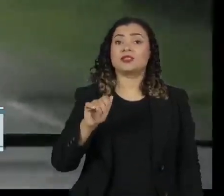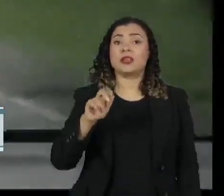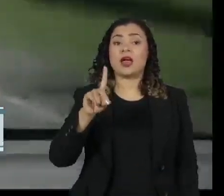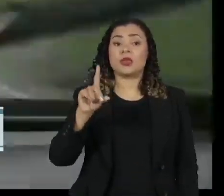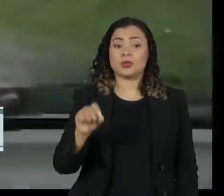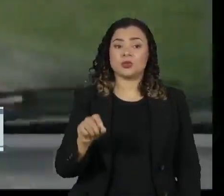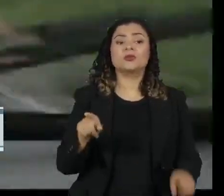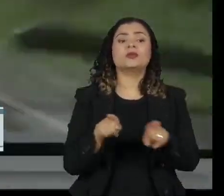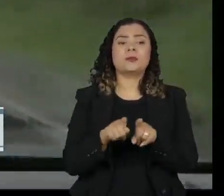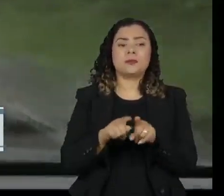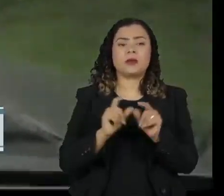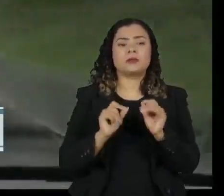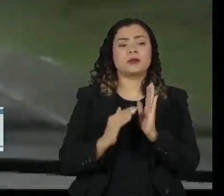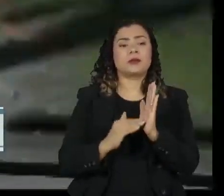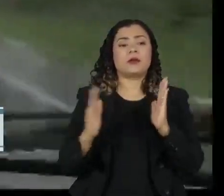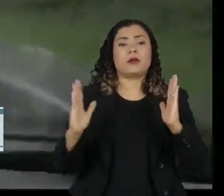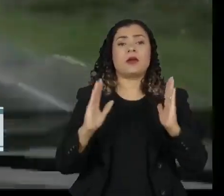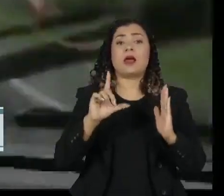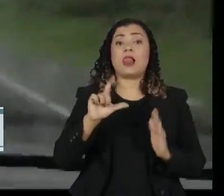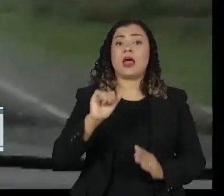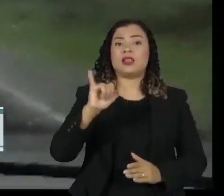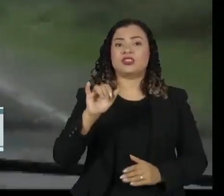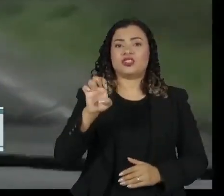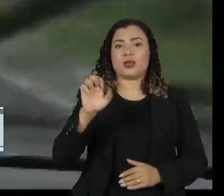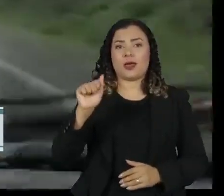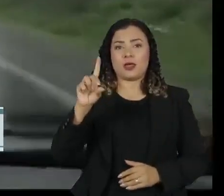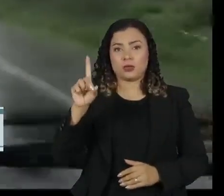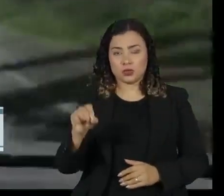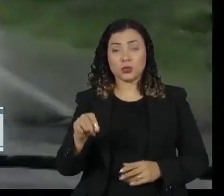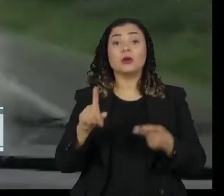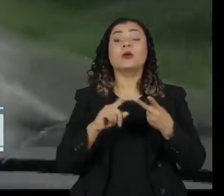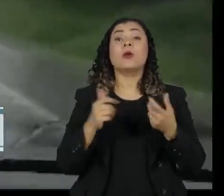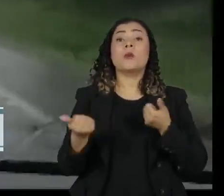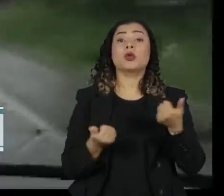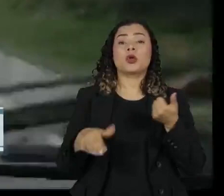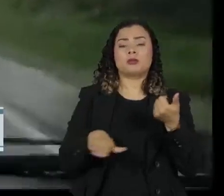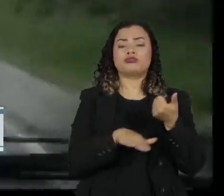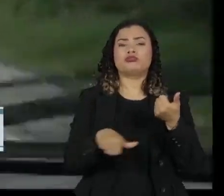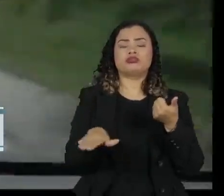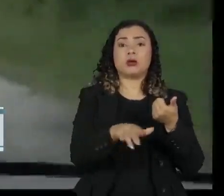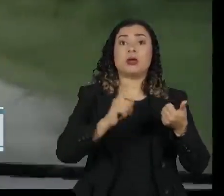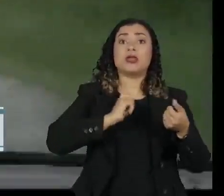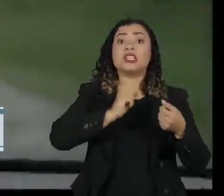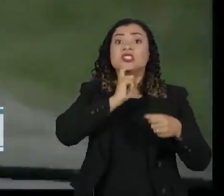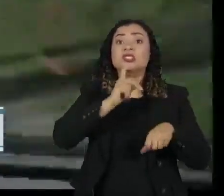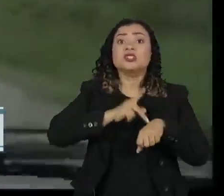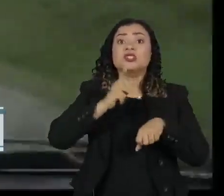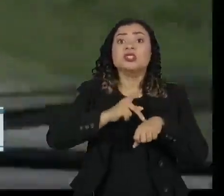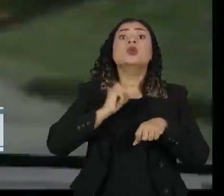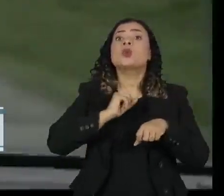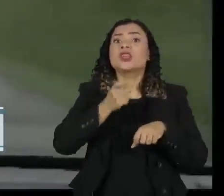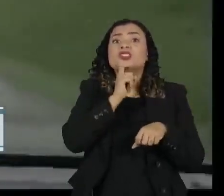cidades mais afetadas pelo último ciclone, um motorista registrou a queda de granizo na região.